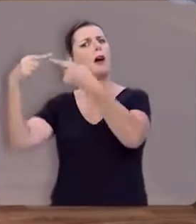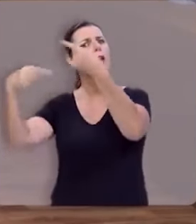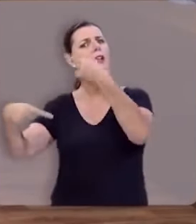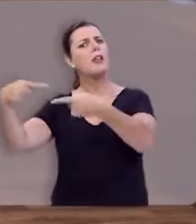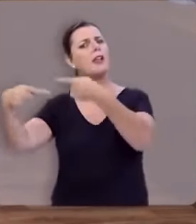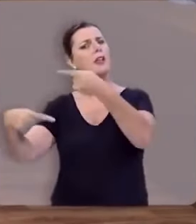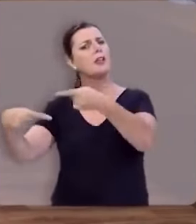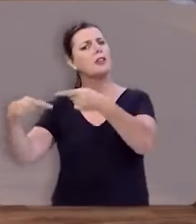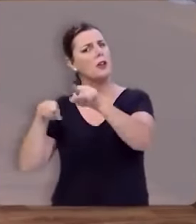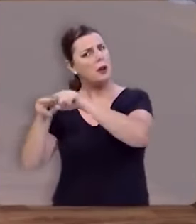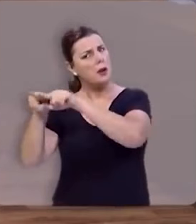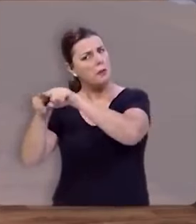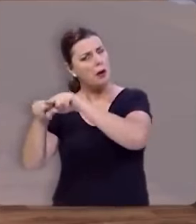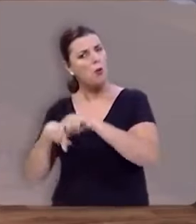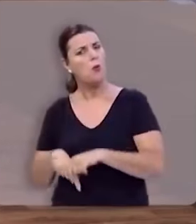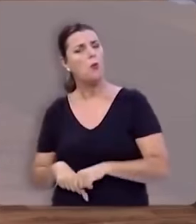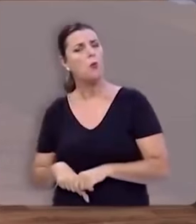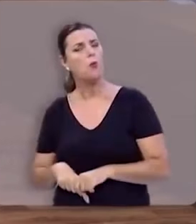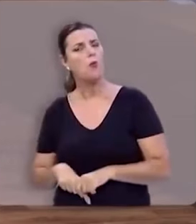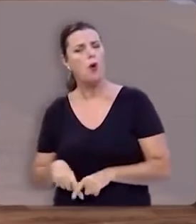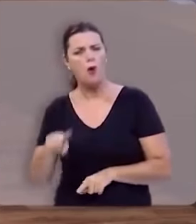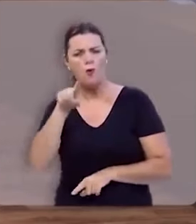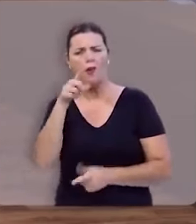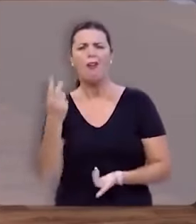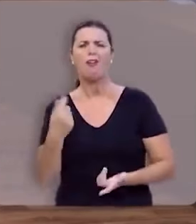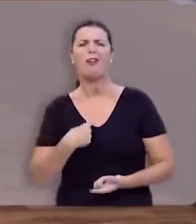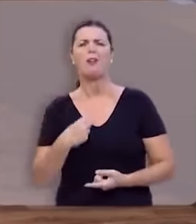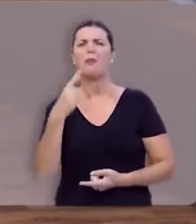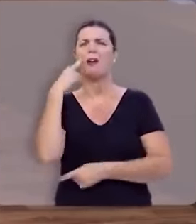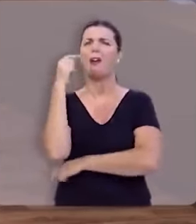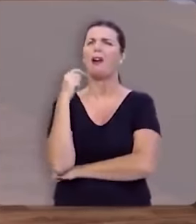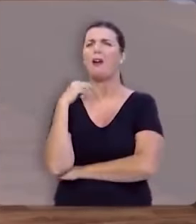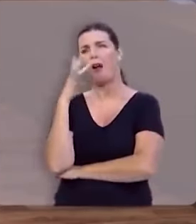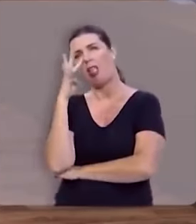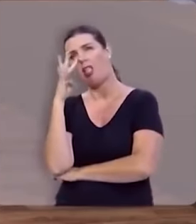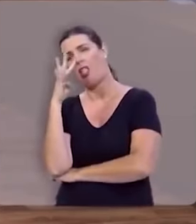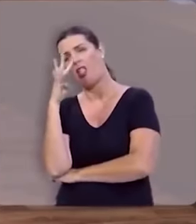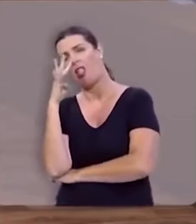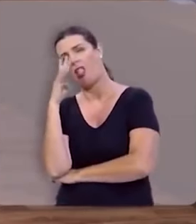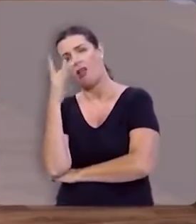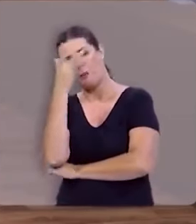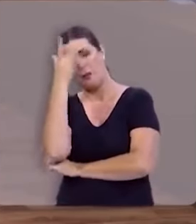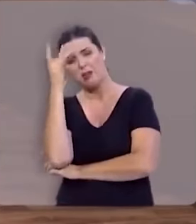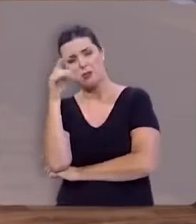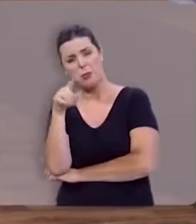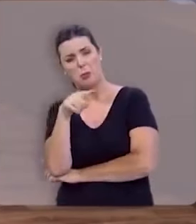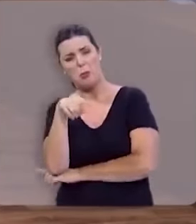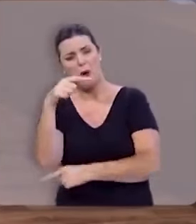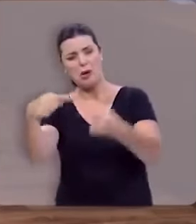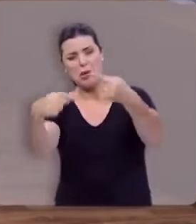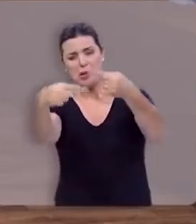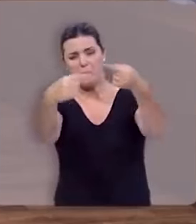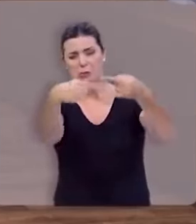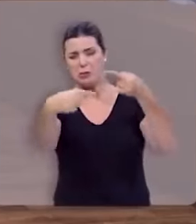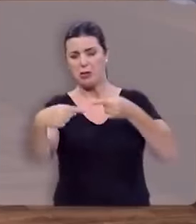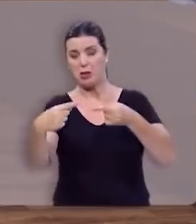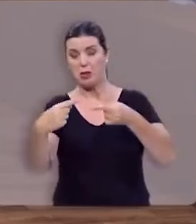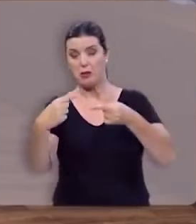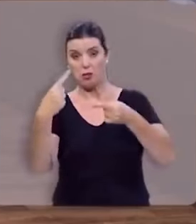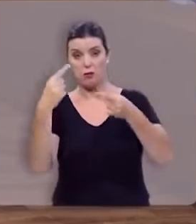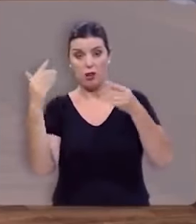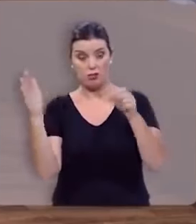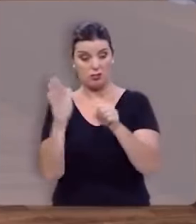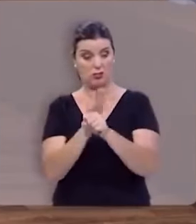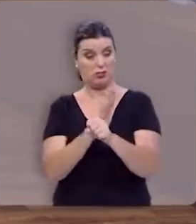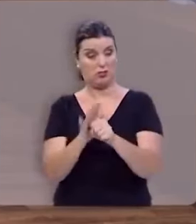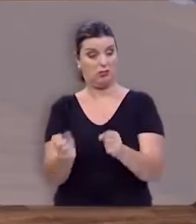irmão Eliabe se você ficar escutando os críticos se você ficar dando ouvidos aos críticos eles vão entulhar seus